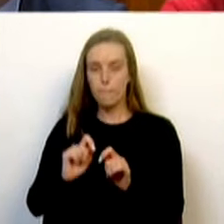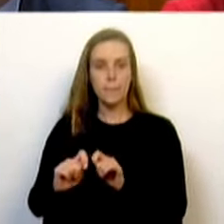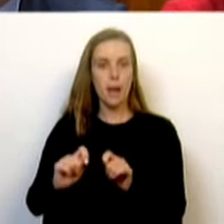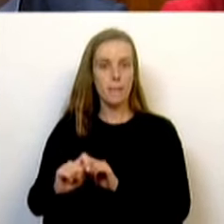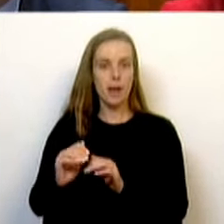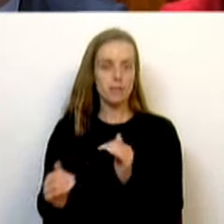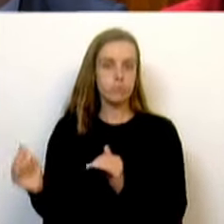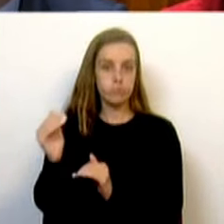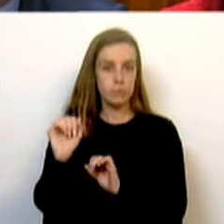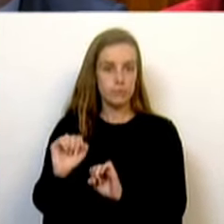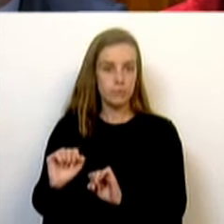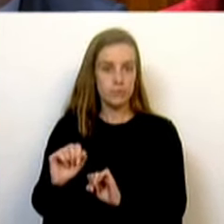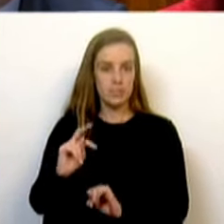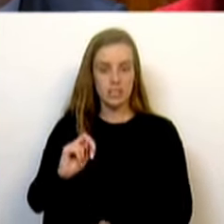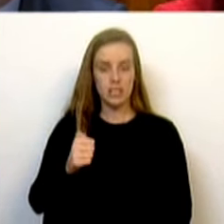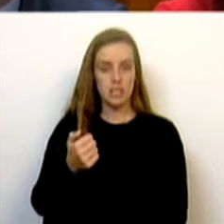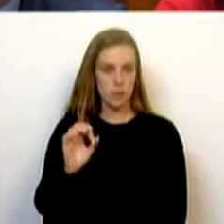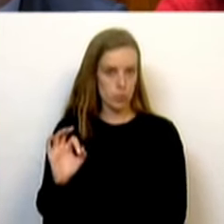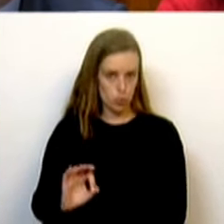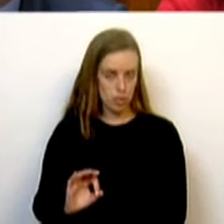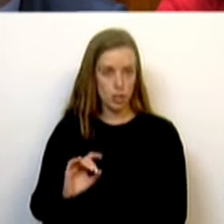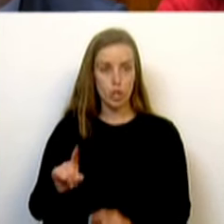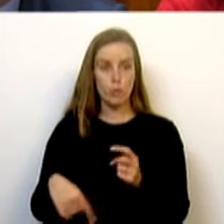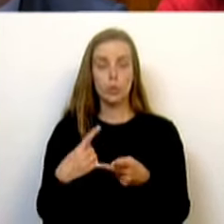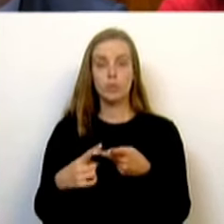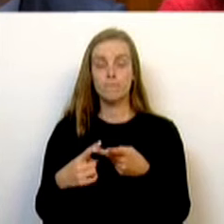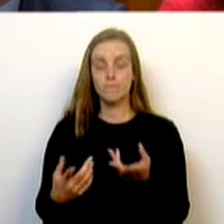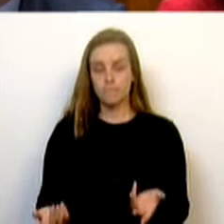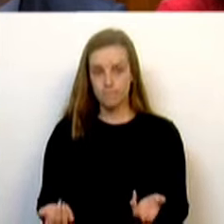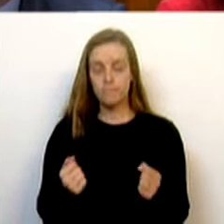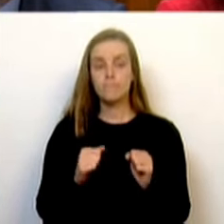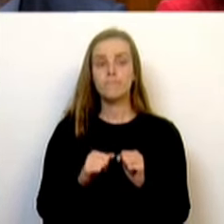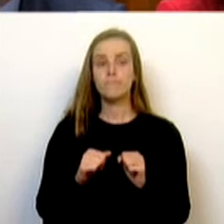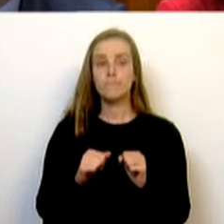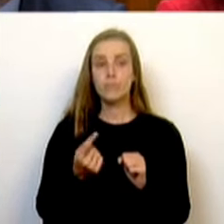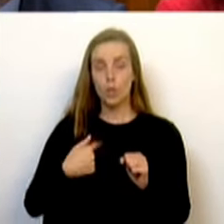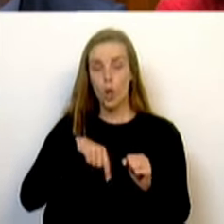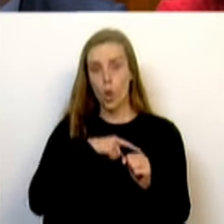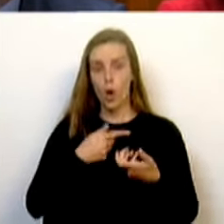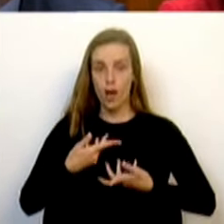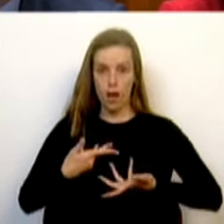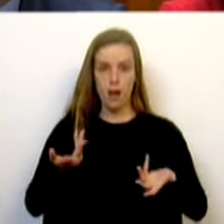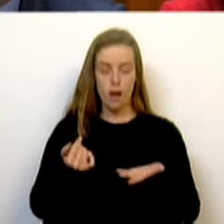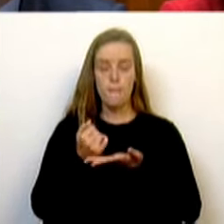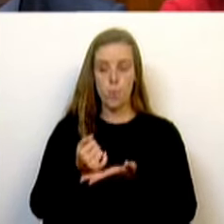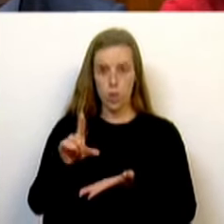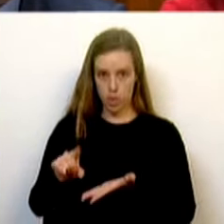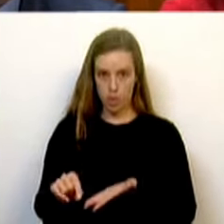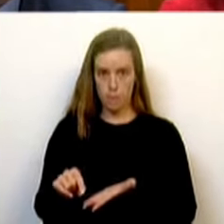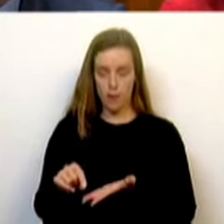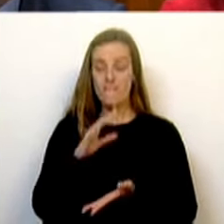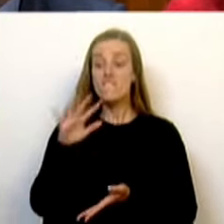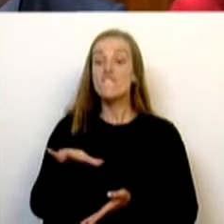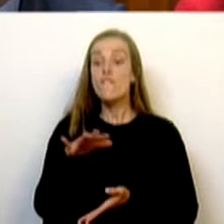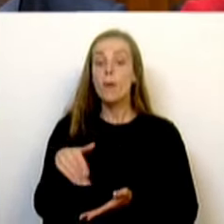superior a 35%. Segundo lugar, nós temos efetivamente um apoio também às